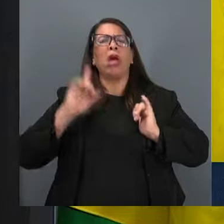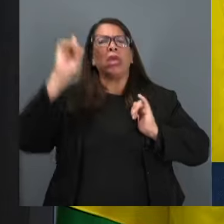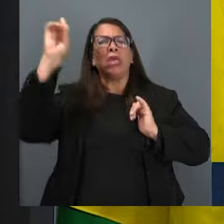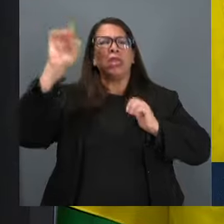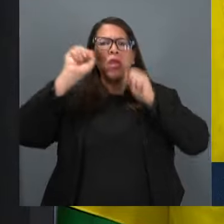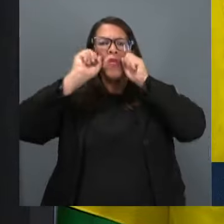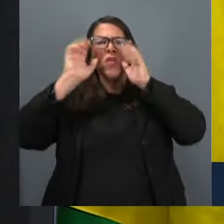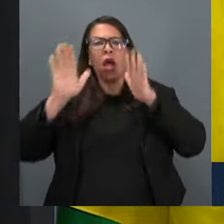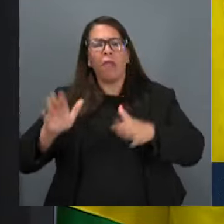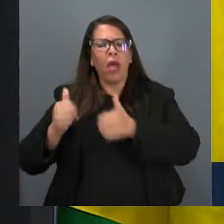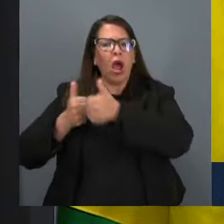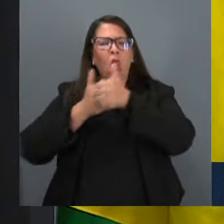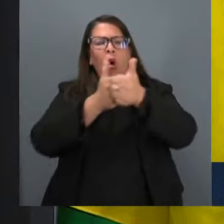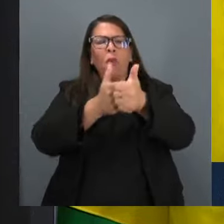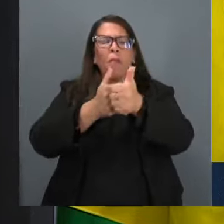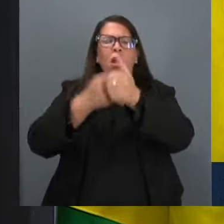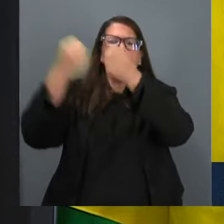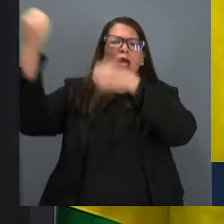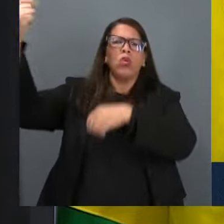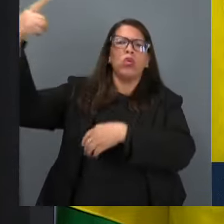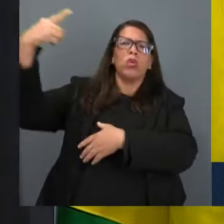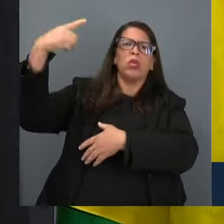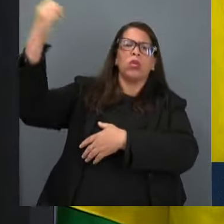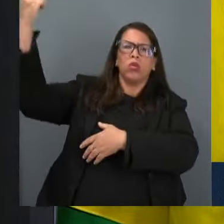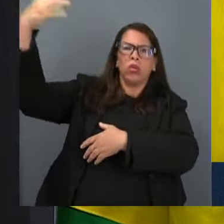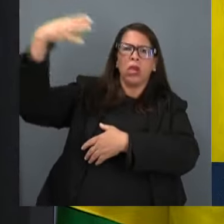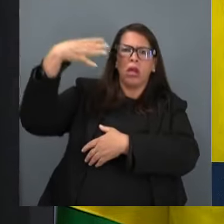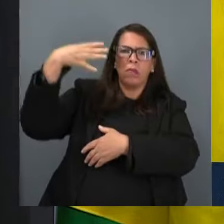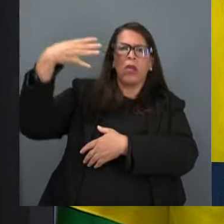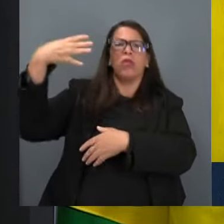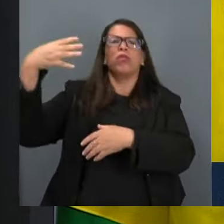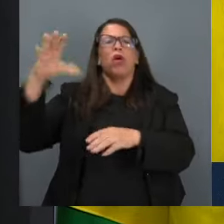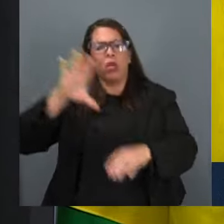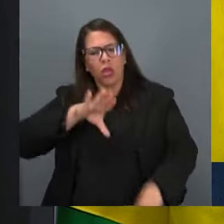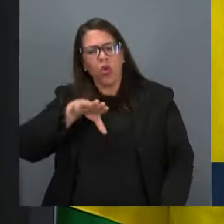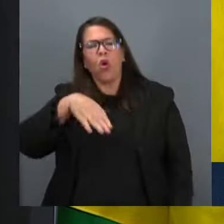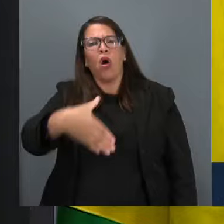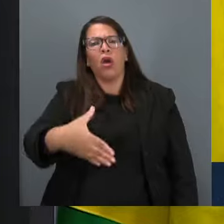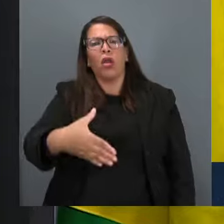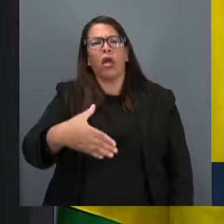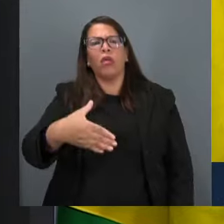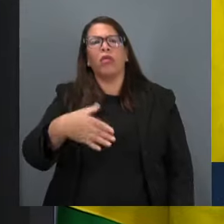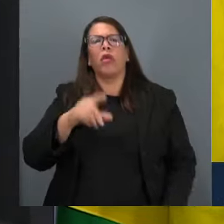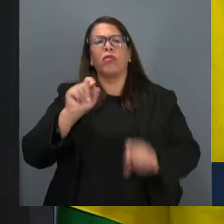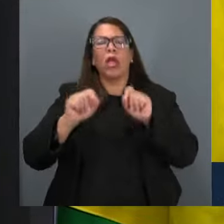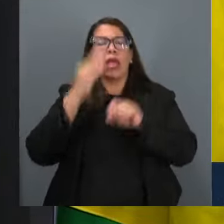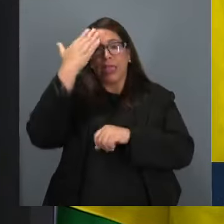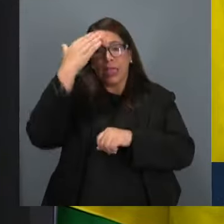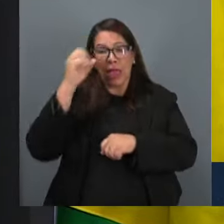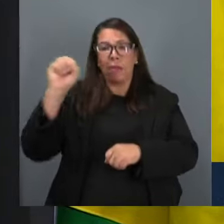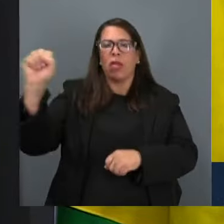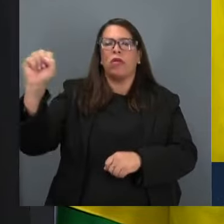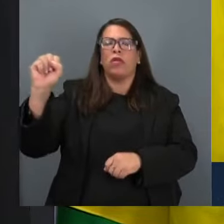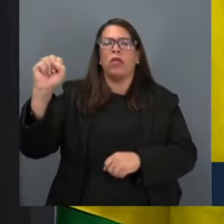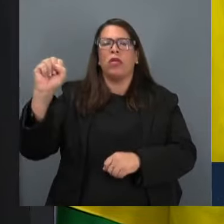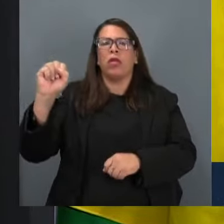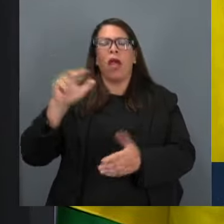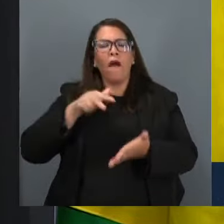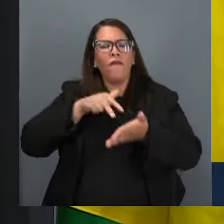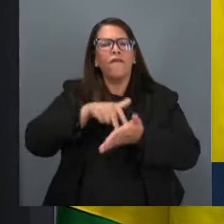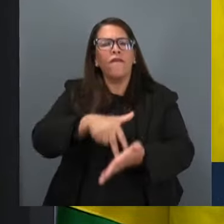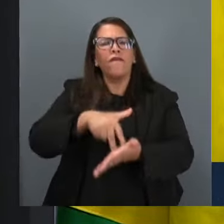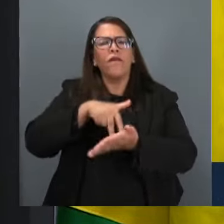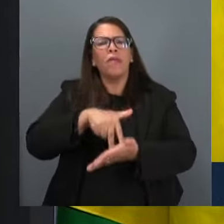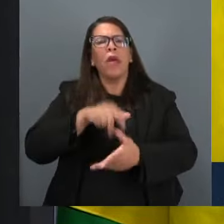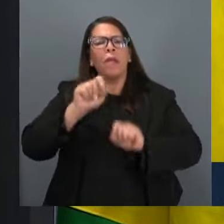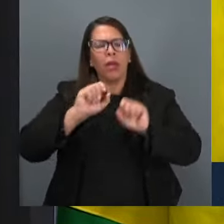abençoe, nos guie, nos ilumine, nos dando coragem, nos dando sabedoria, firmeza para